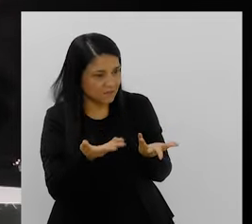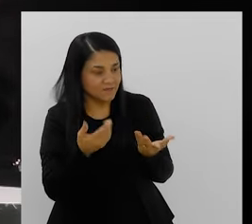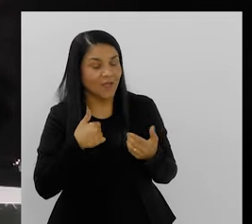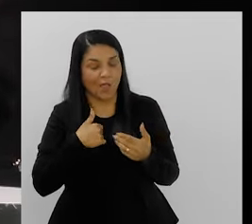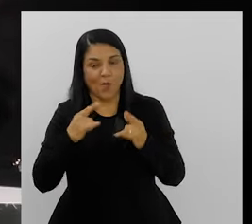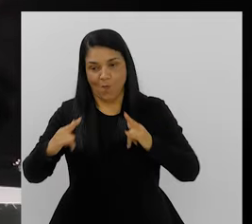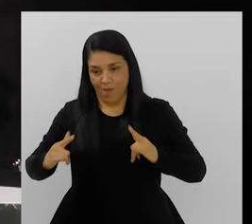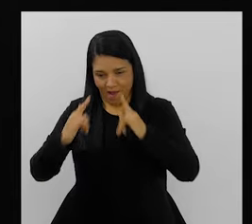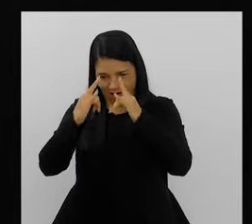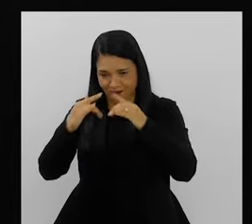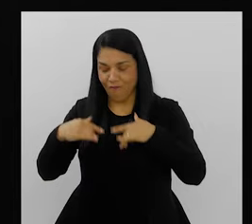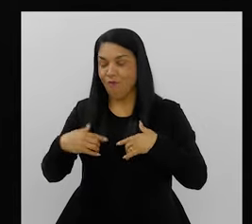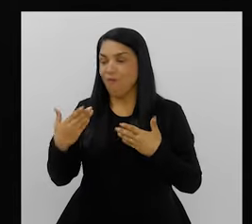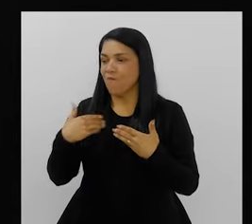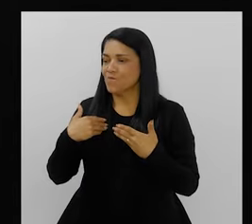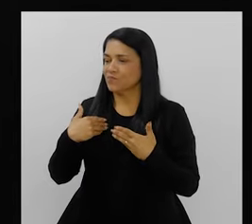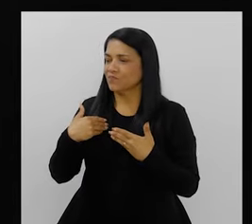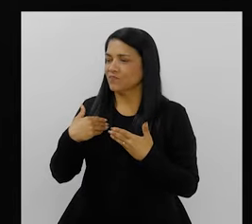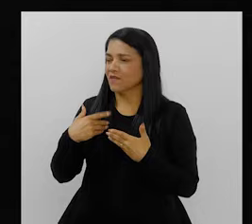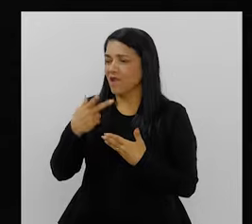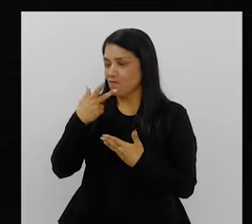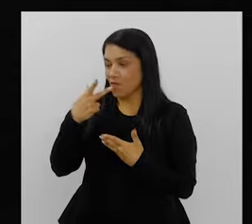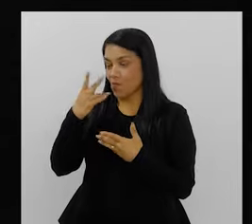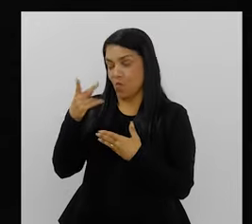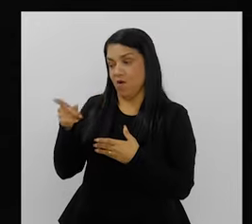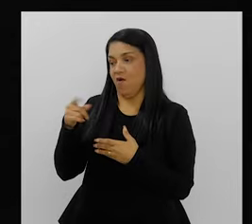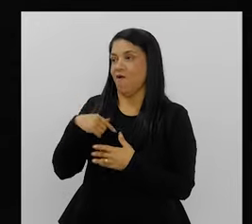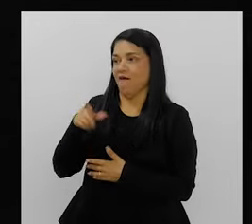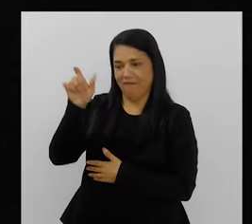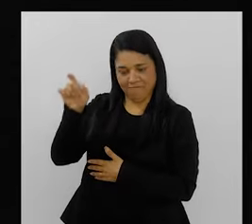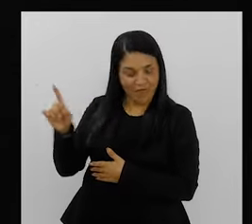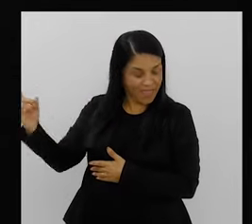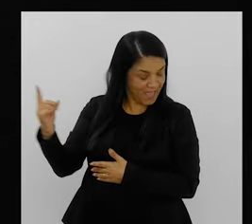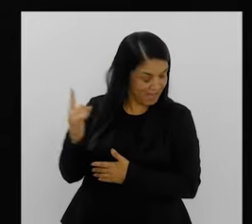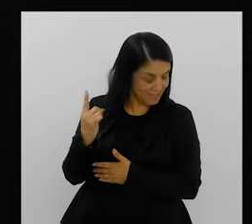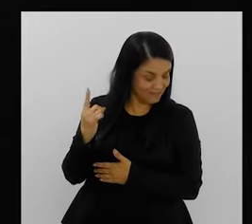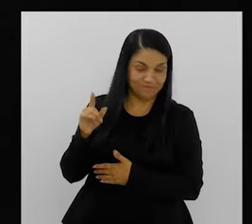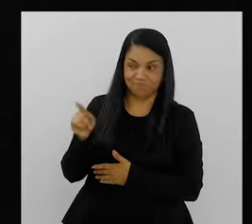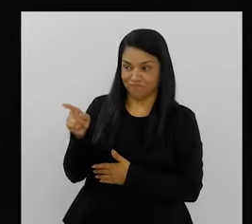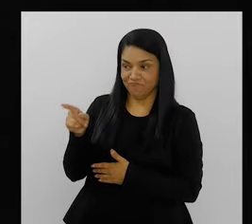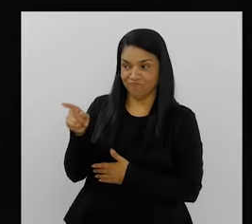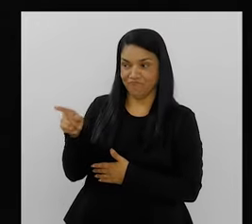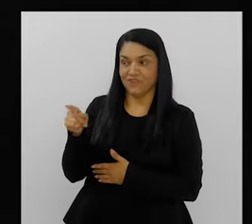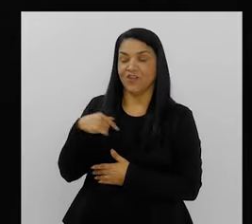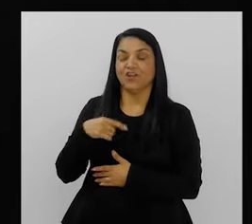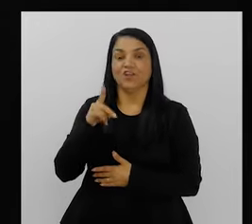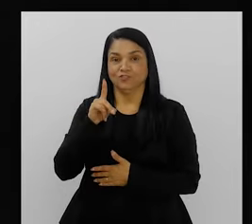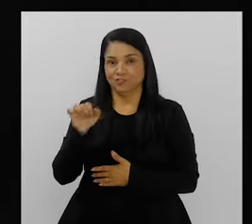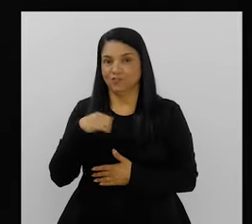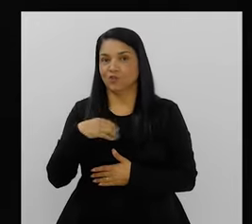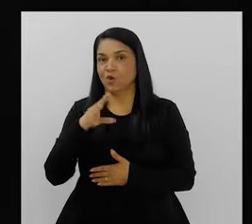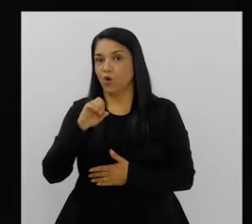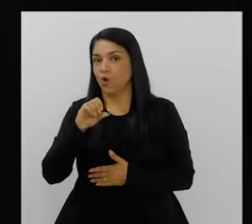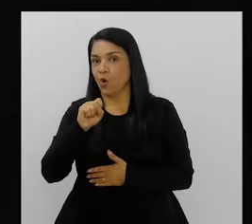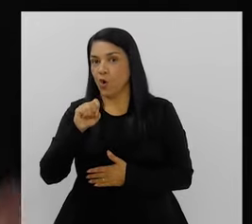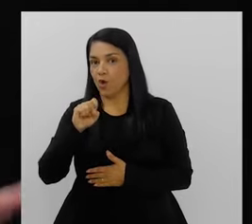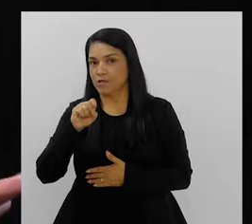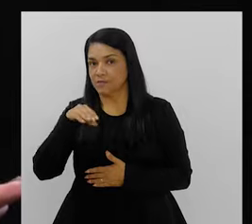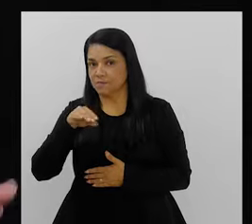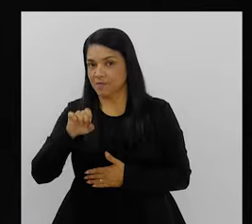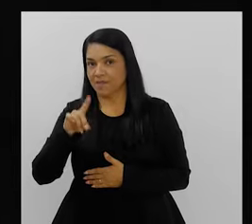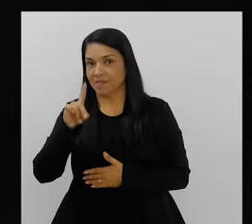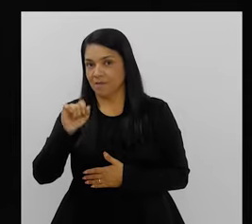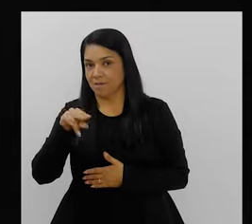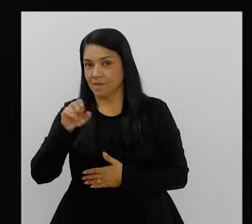mobilização. Eu acabei de vir do barracão, e aí eles falam assim quando eu chego do barracão, lá vem ela. Eu falei, olha, dia de Cosme da Mel está